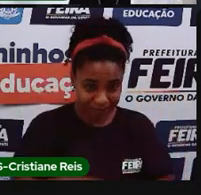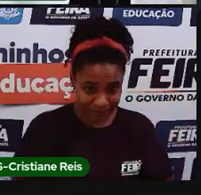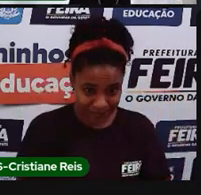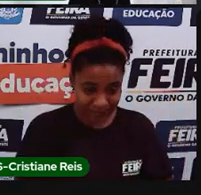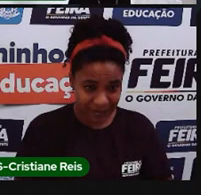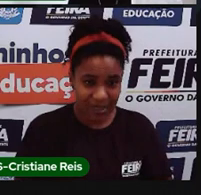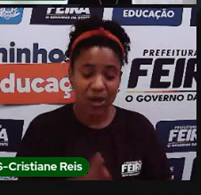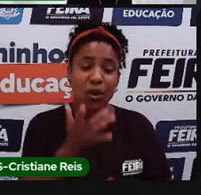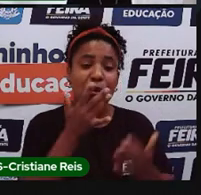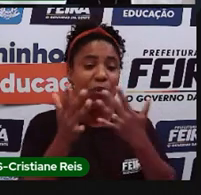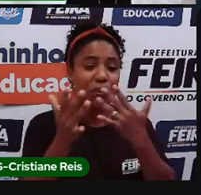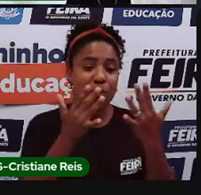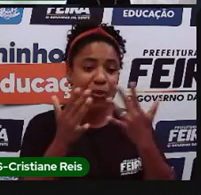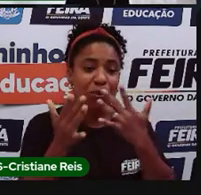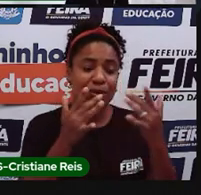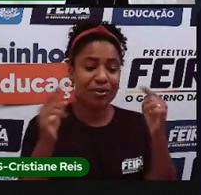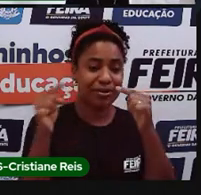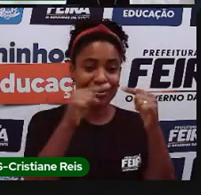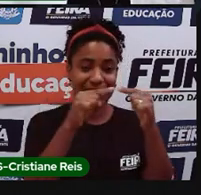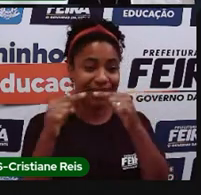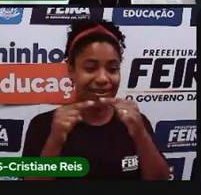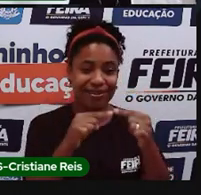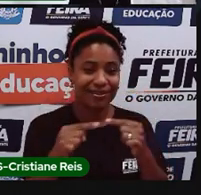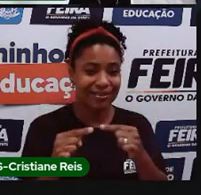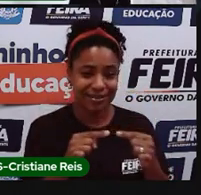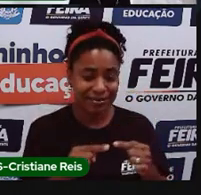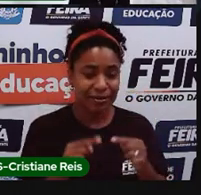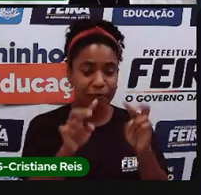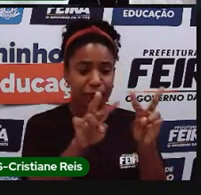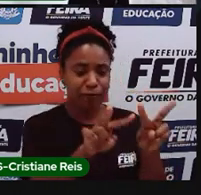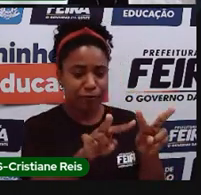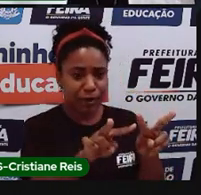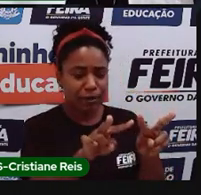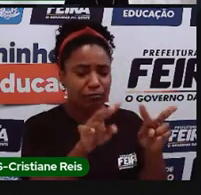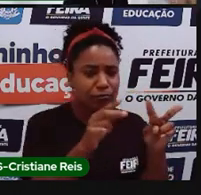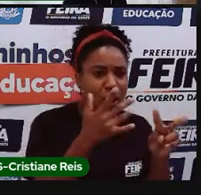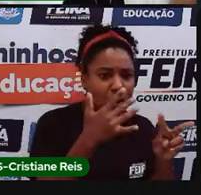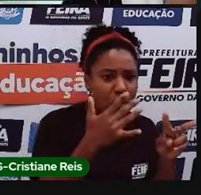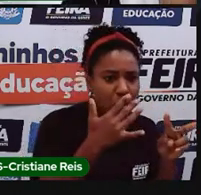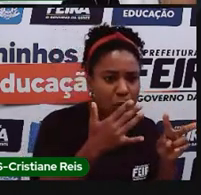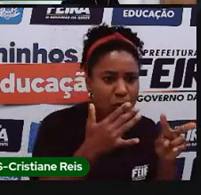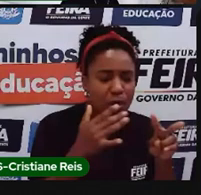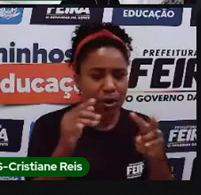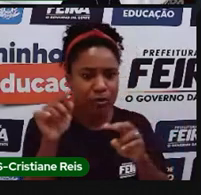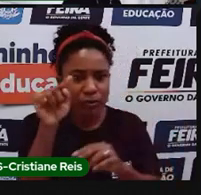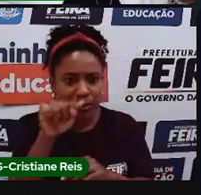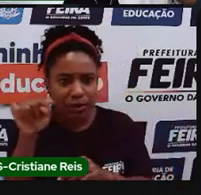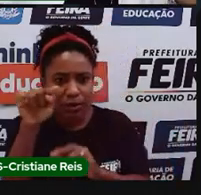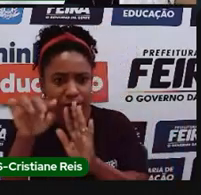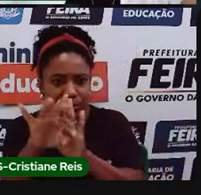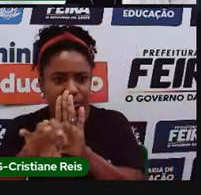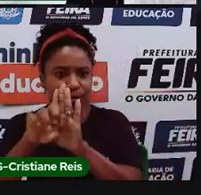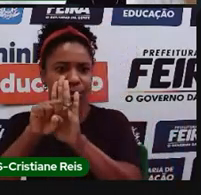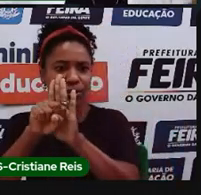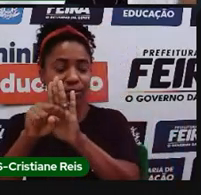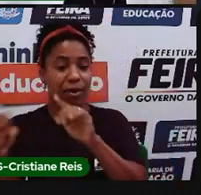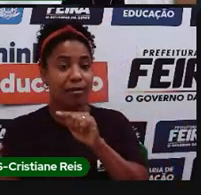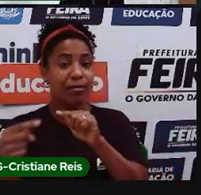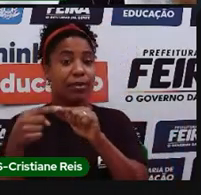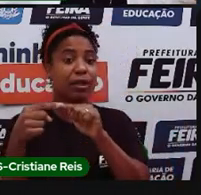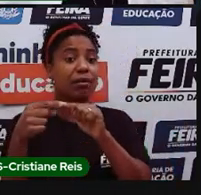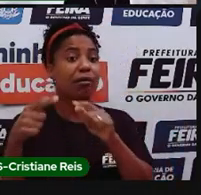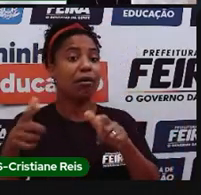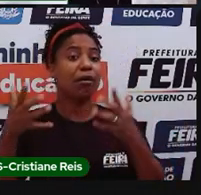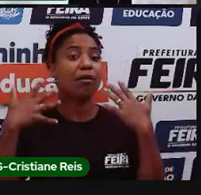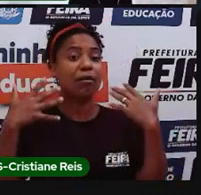apenas cores, mas através dessas cores, quando eu observo a legenda, aí já vai surgindo na minha mente